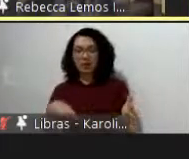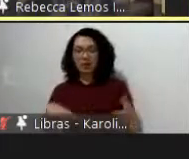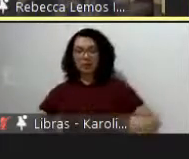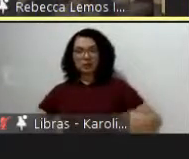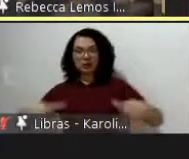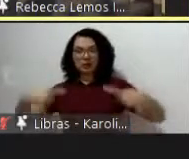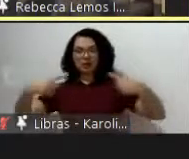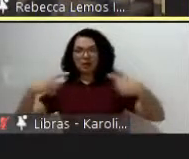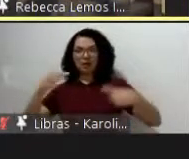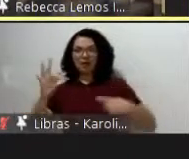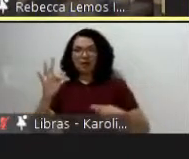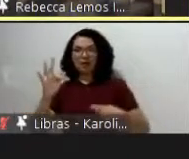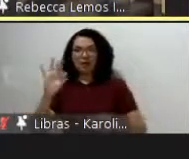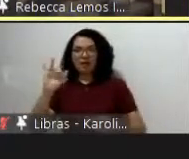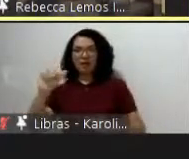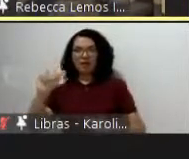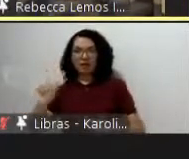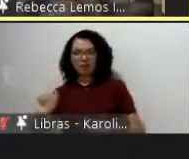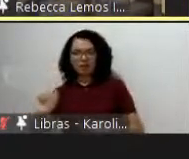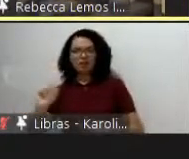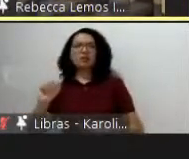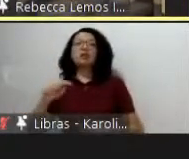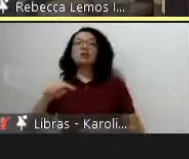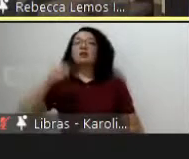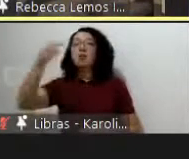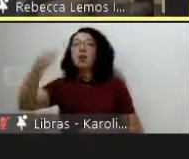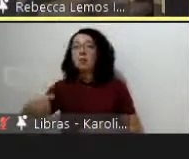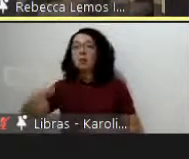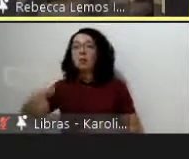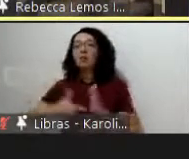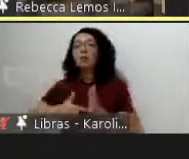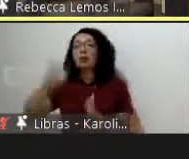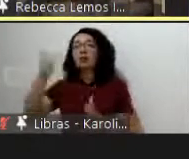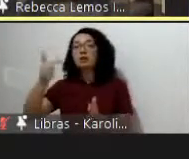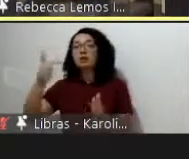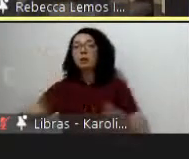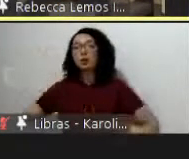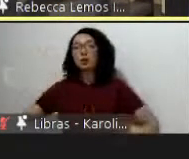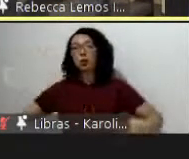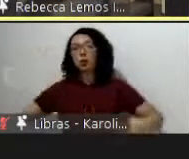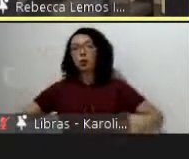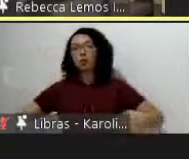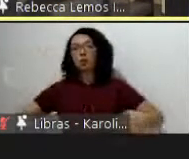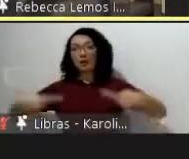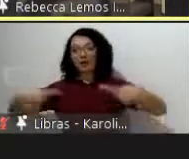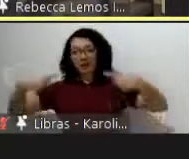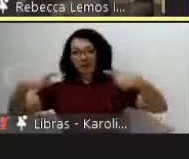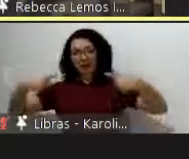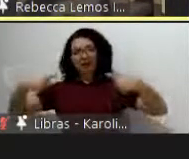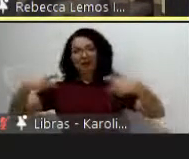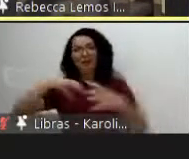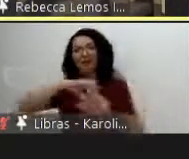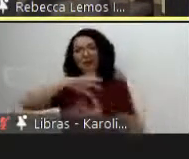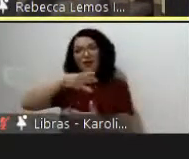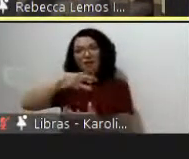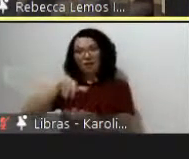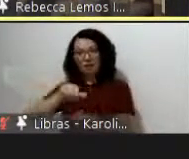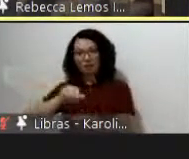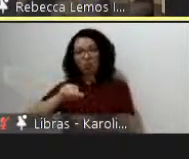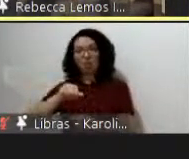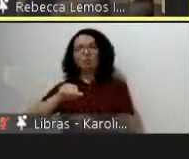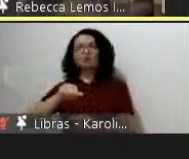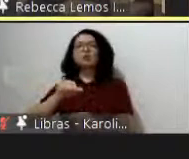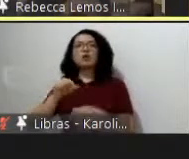a segunda guerra muitos das pesquisas que já vinham sendo produzidos por intelectuais norte-americanos sobre a América